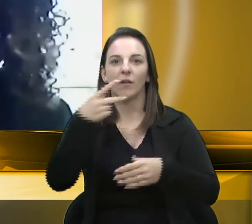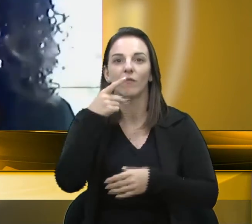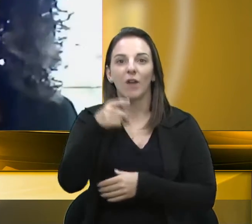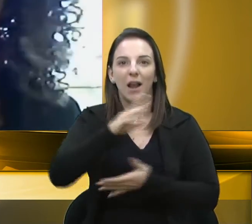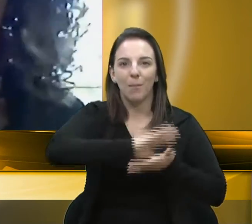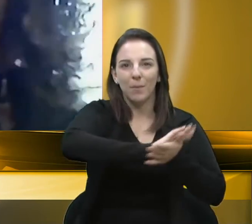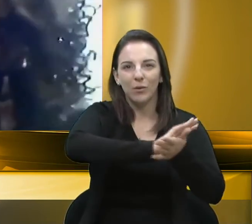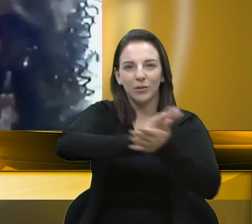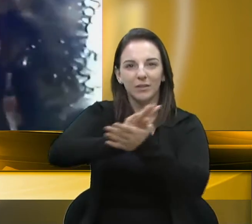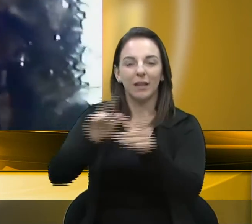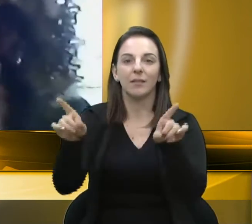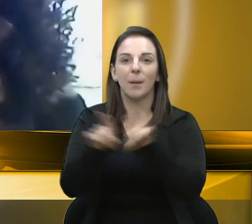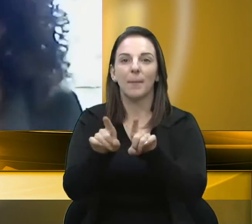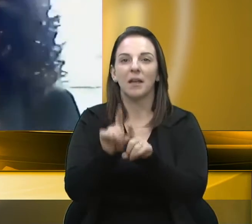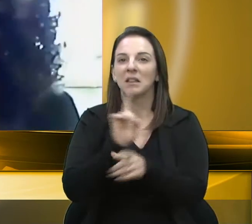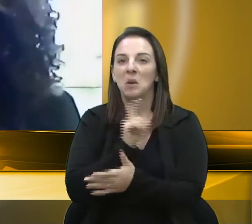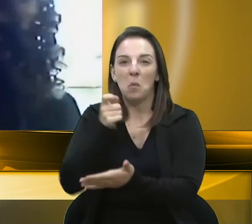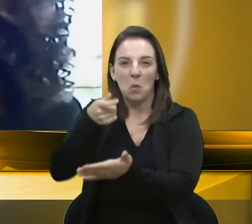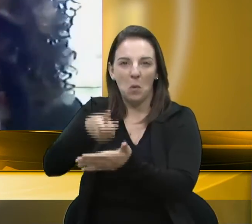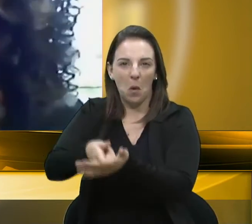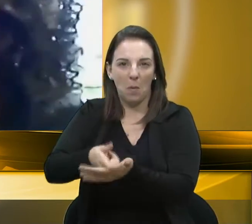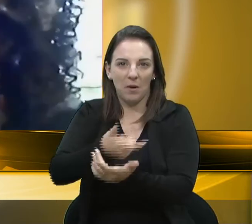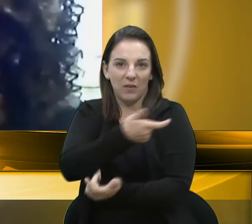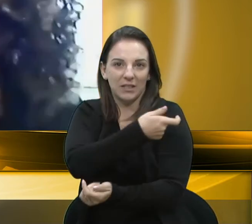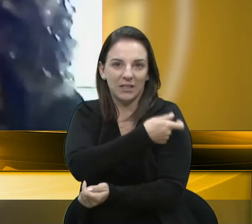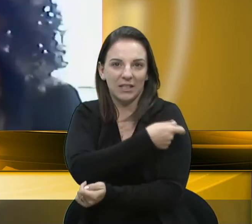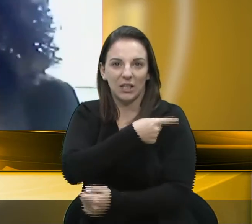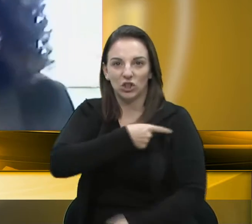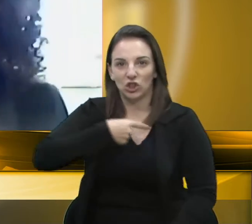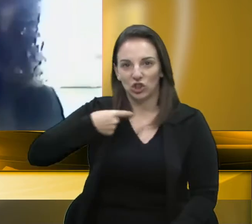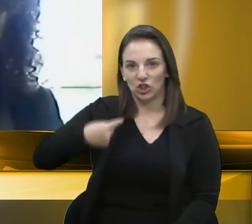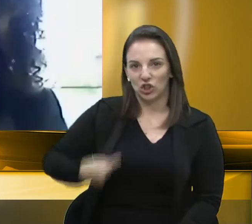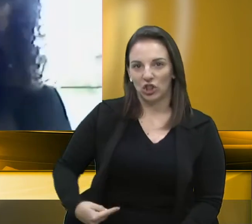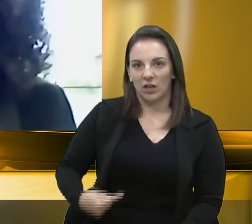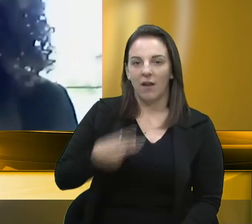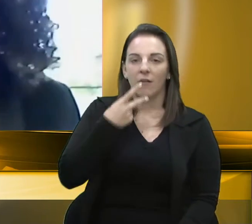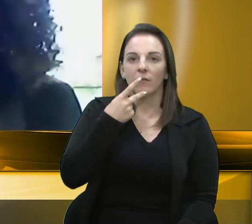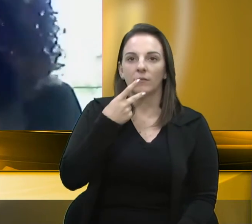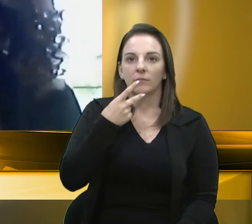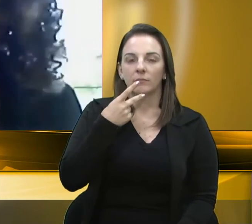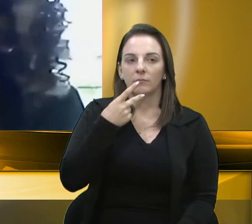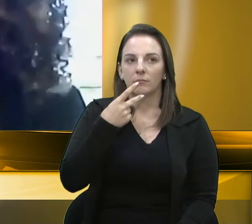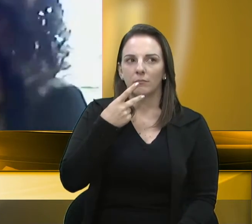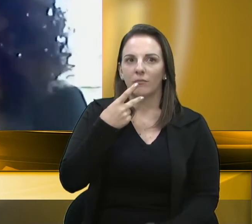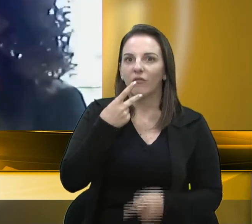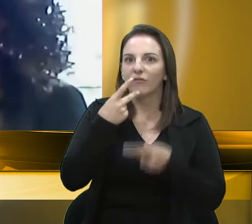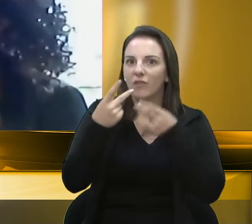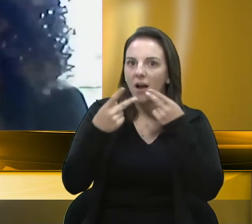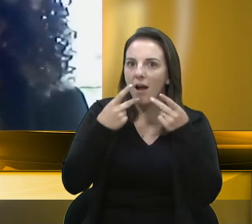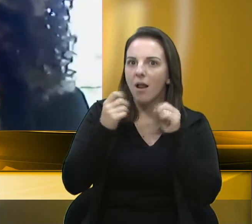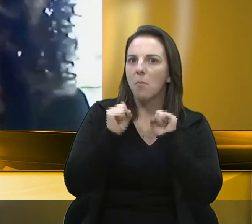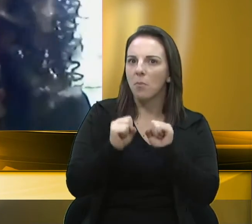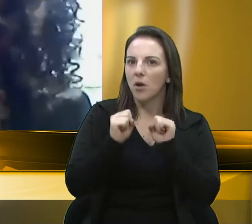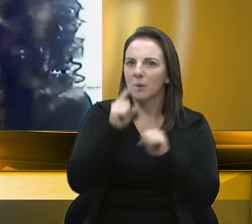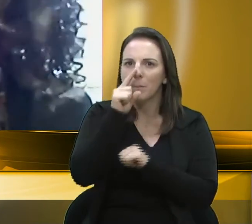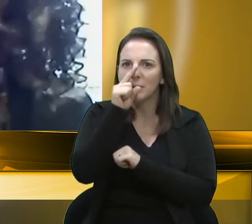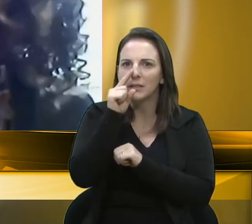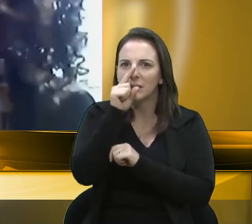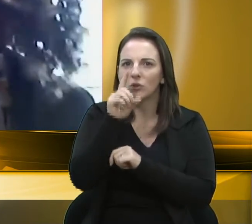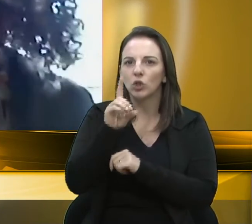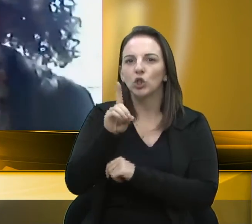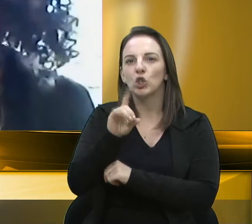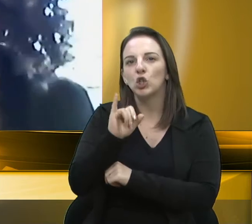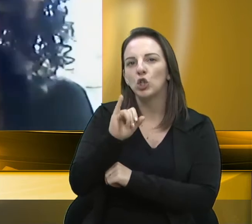compraria vacina chinesa, sendo que isso bota em risco, inclusive, relações diplomáticas com um dos nossos maiores aliados